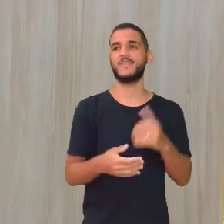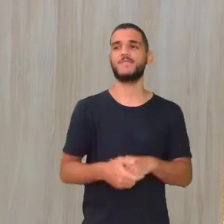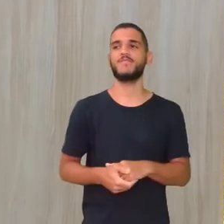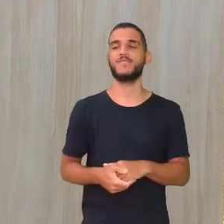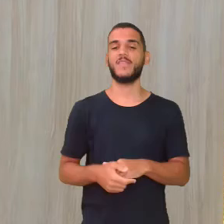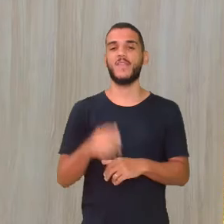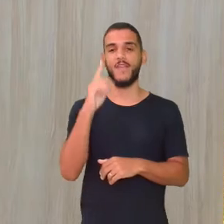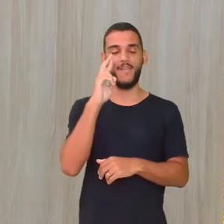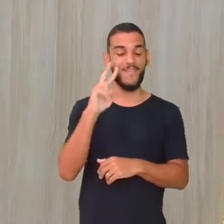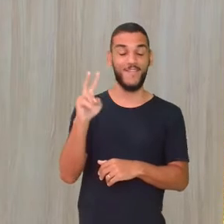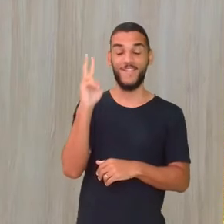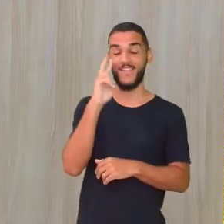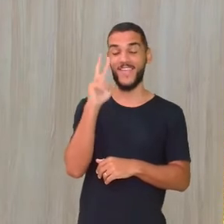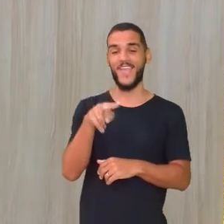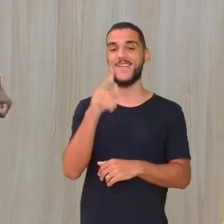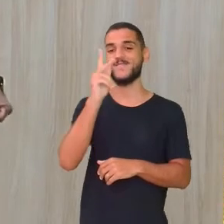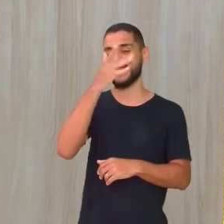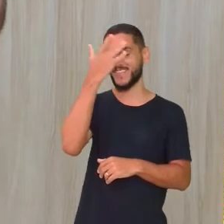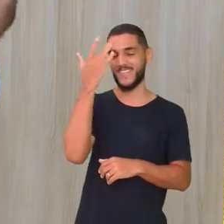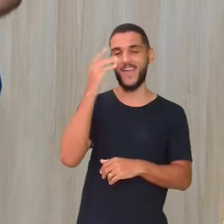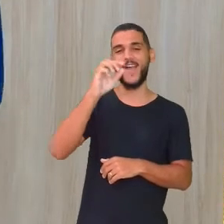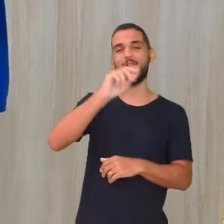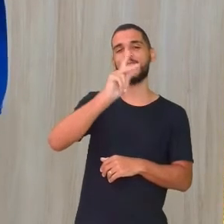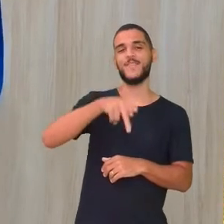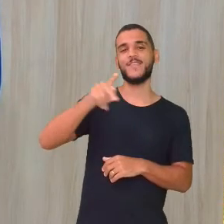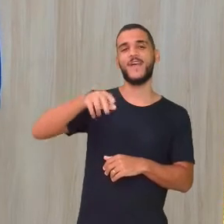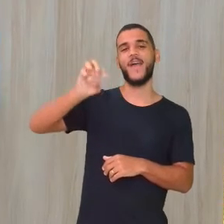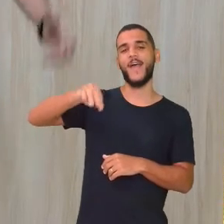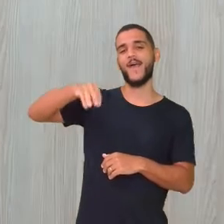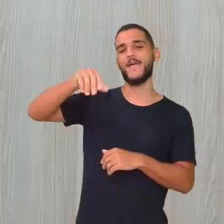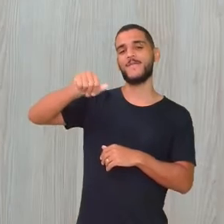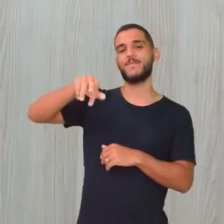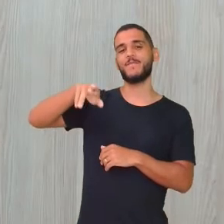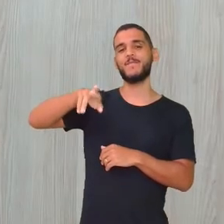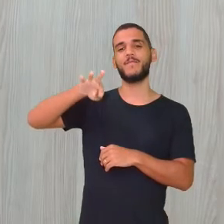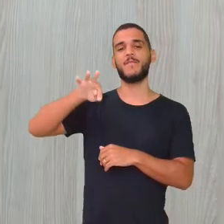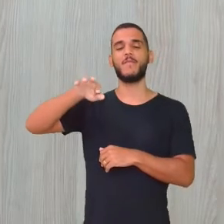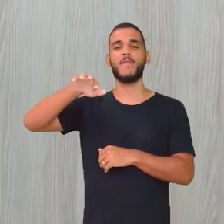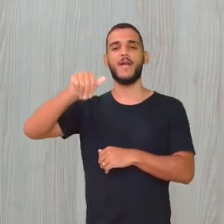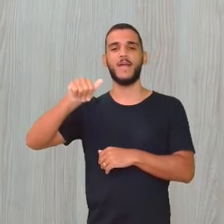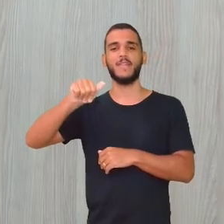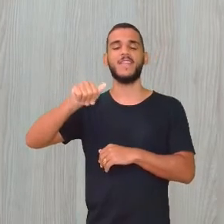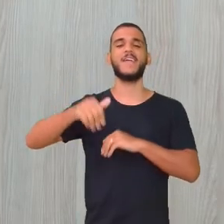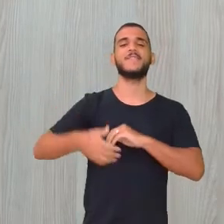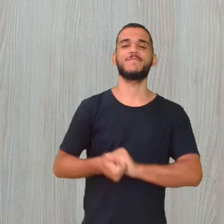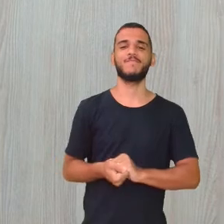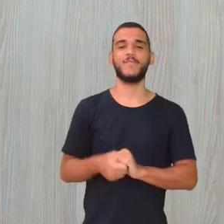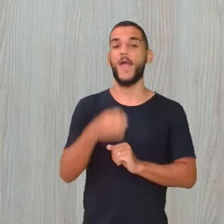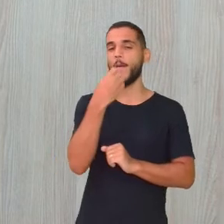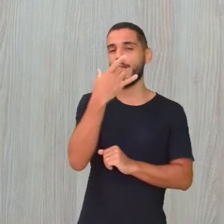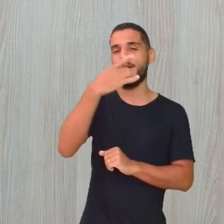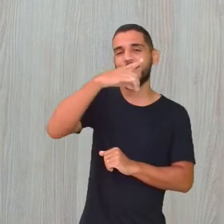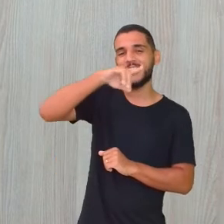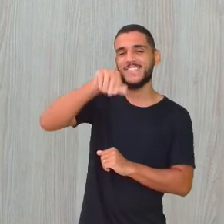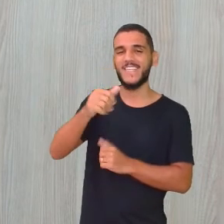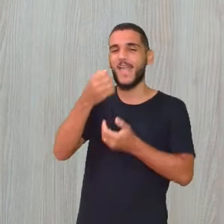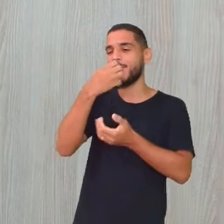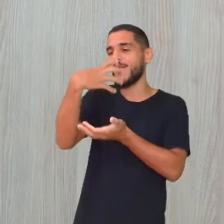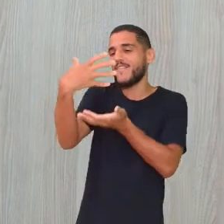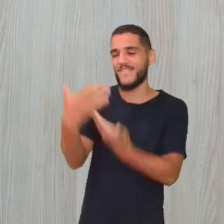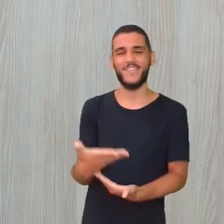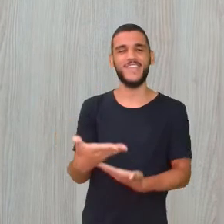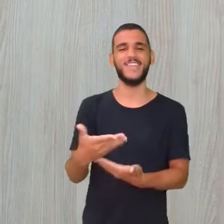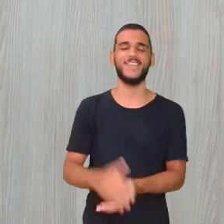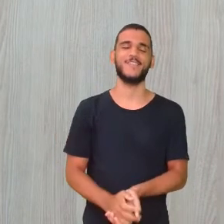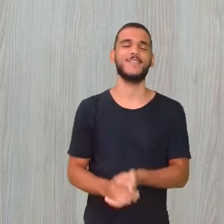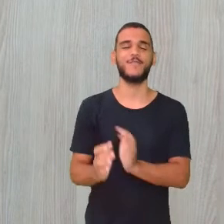só, estou com Marta hoje no chat Marta, dá um bom dia meus alunos, mão do ano aí Bom dia pessoal, sejam todos bem